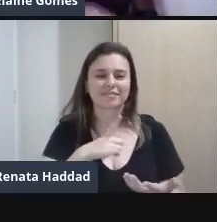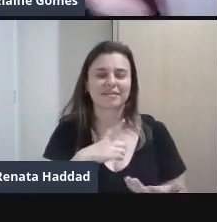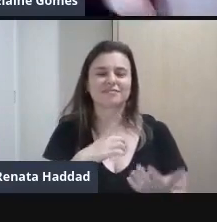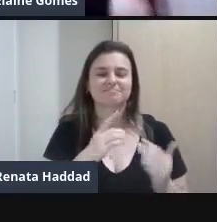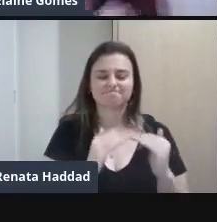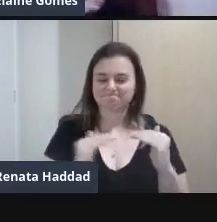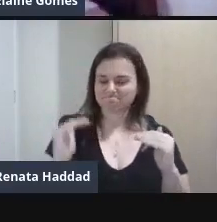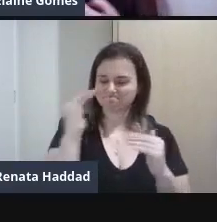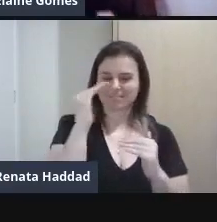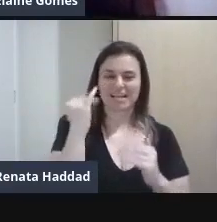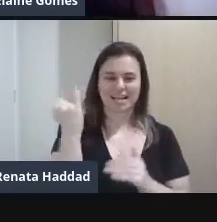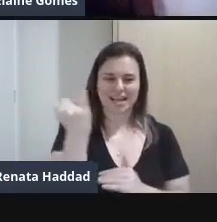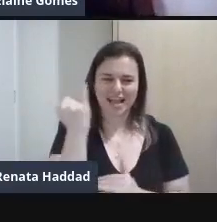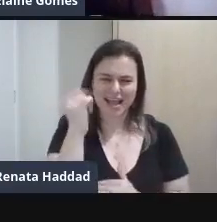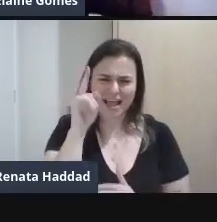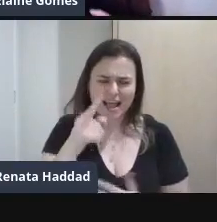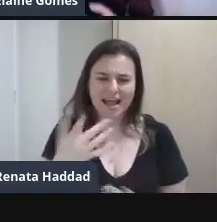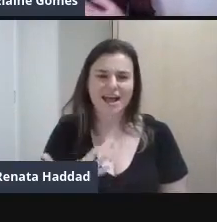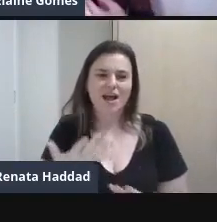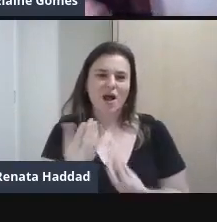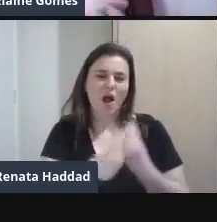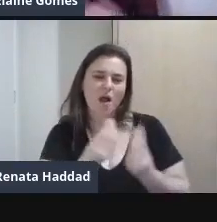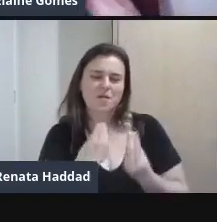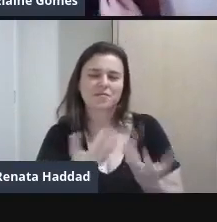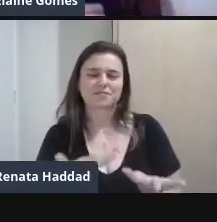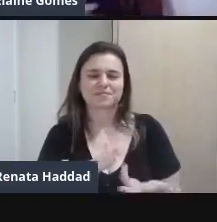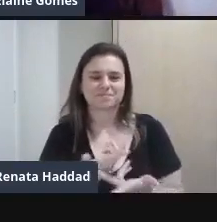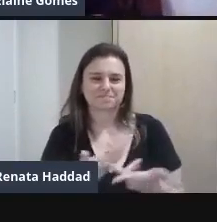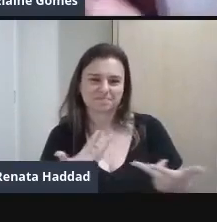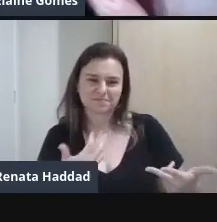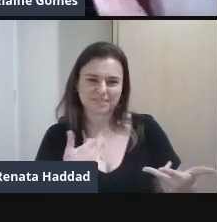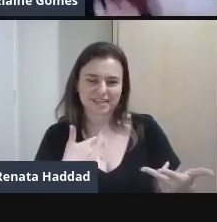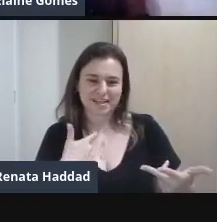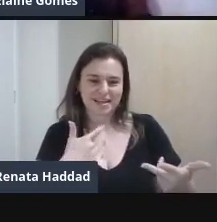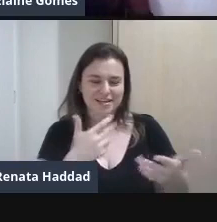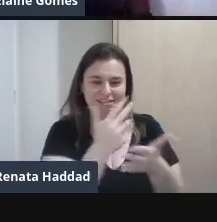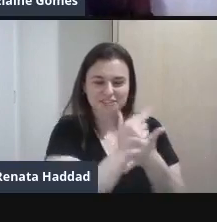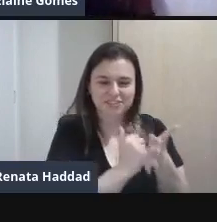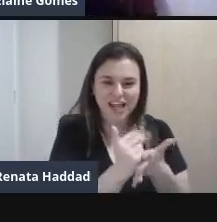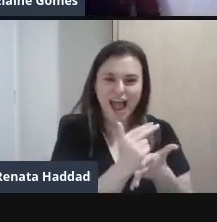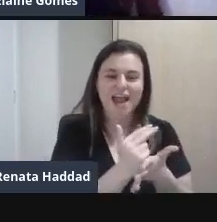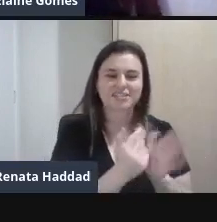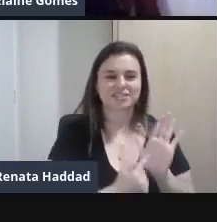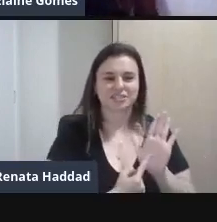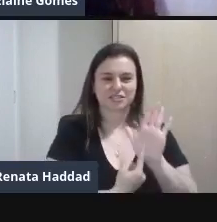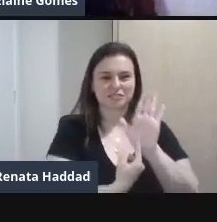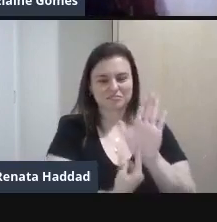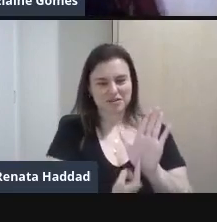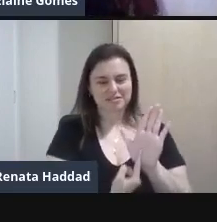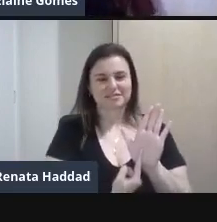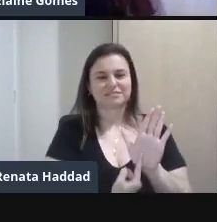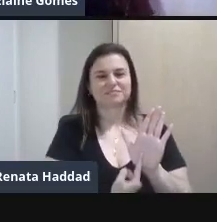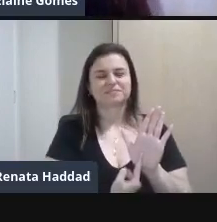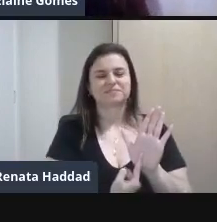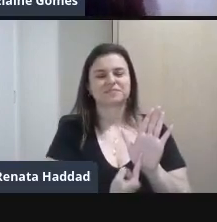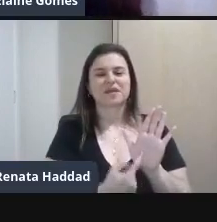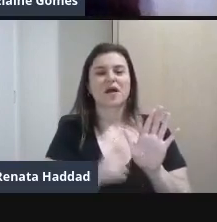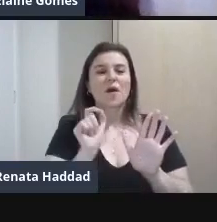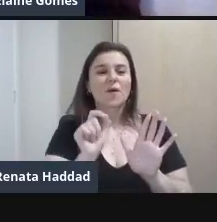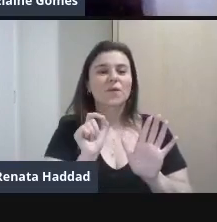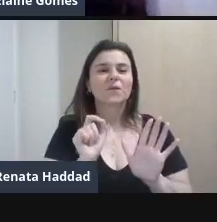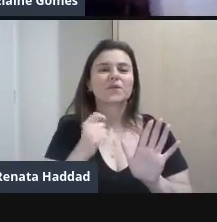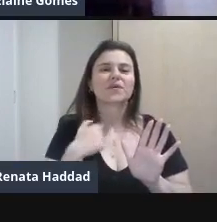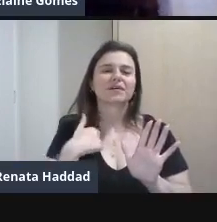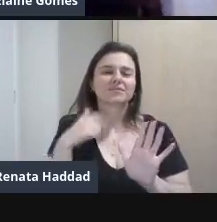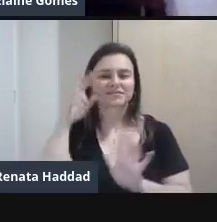manifestações Artísticas Artísticas também E várias composições Que vão retratar o legado Dessa grande mulher Que